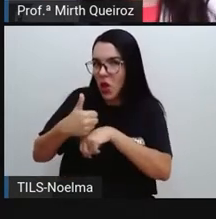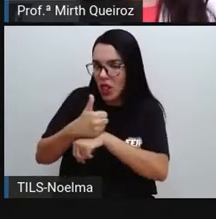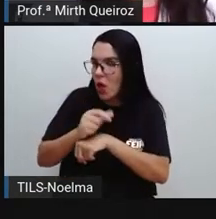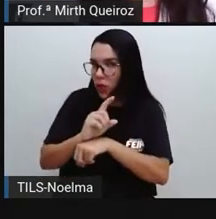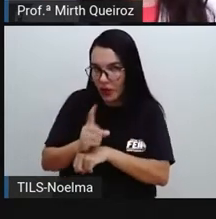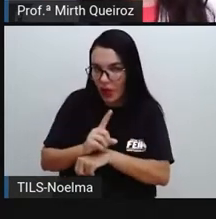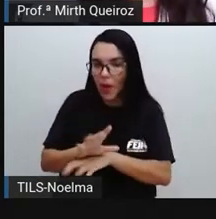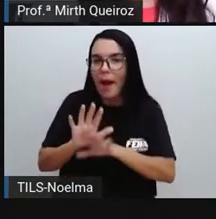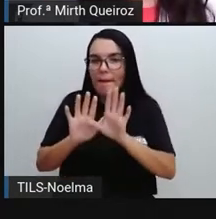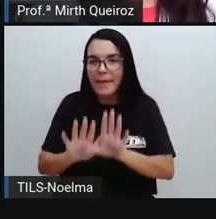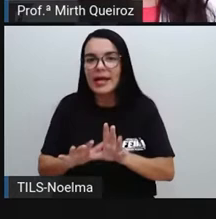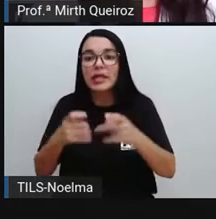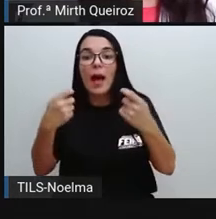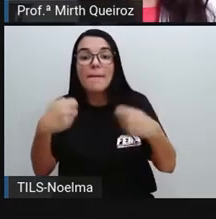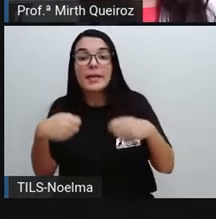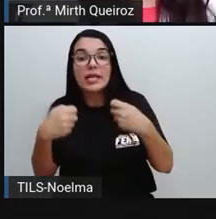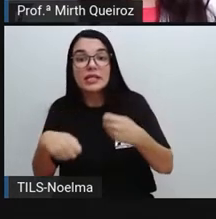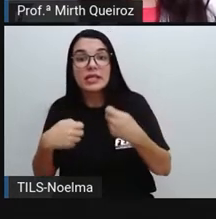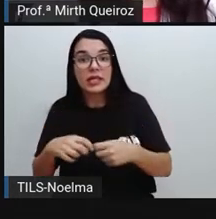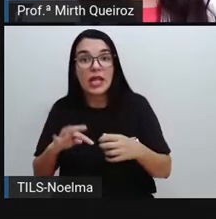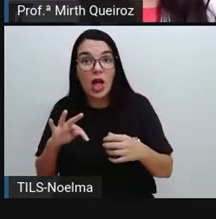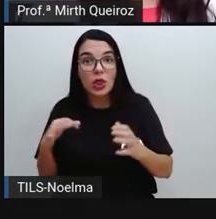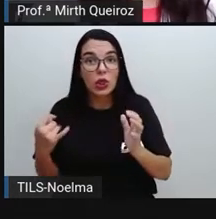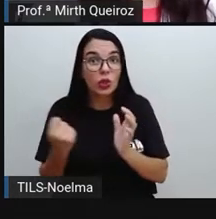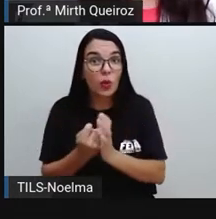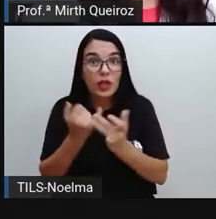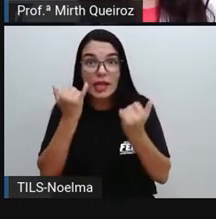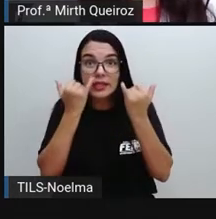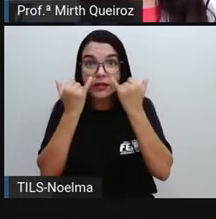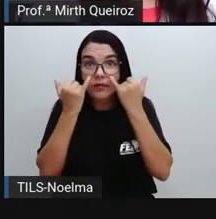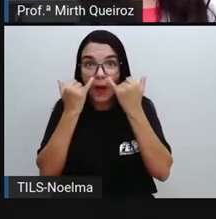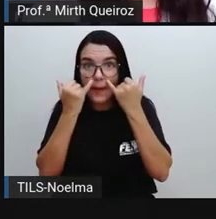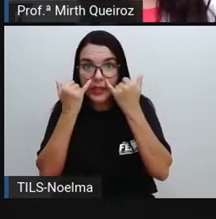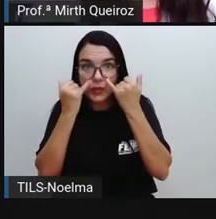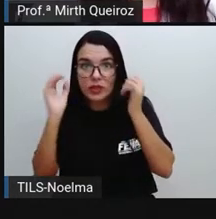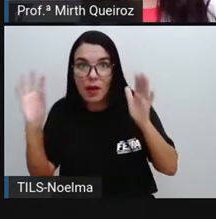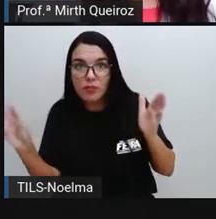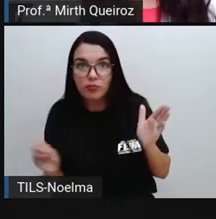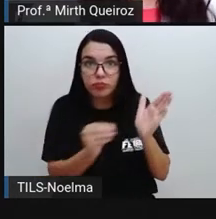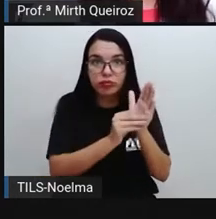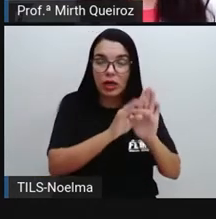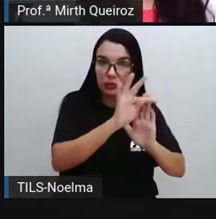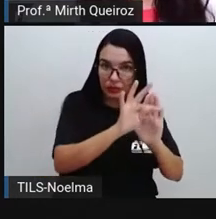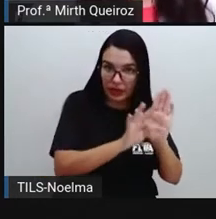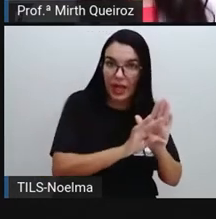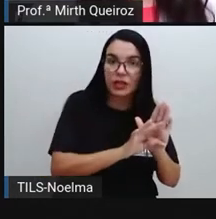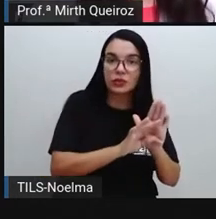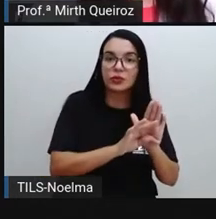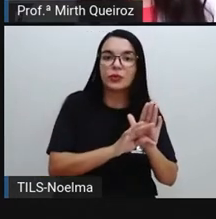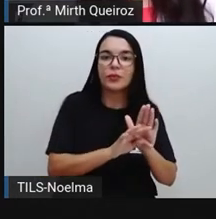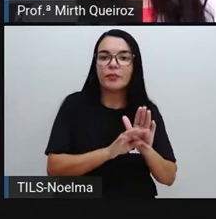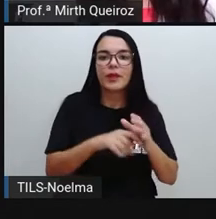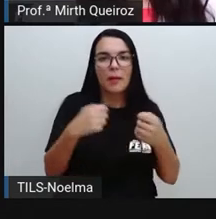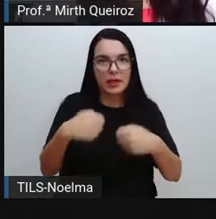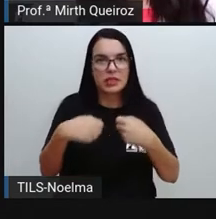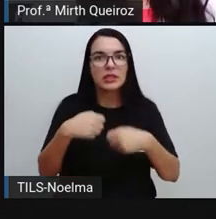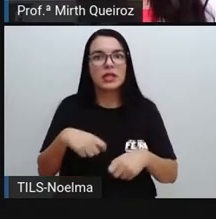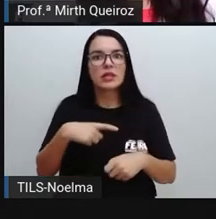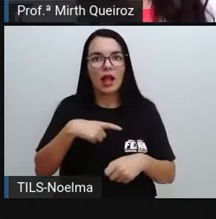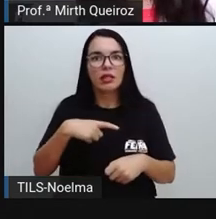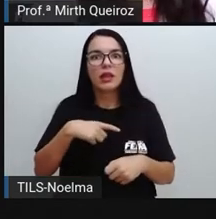ele precisa que todas as informações que estão contidas em seu texto tenham sido